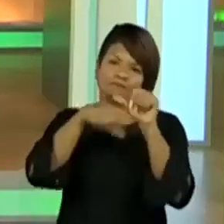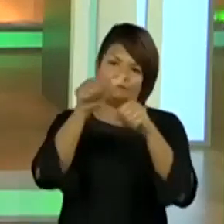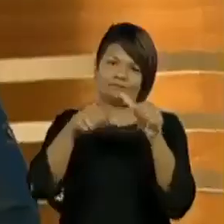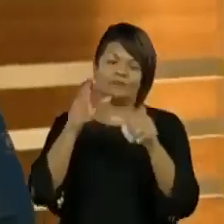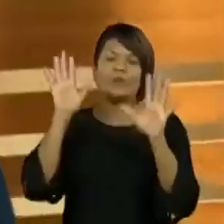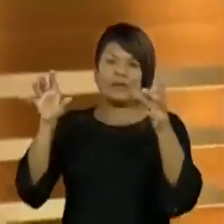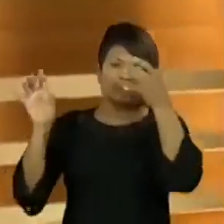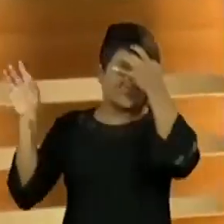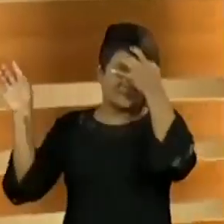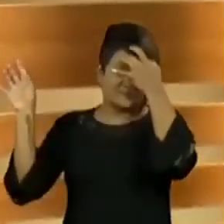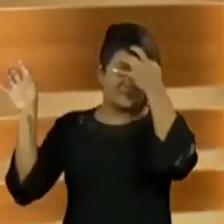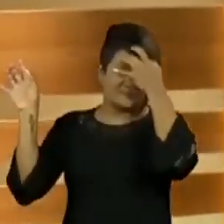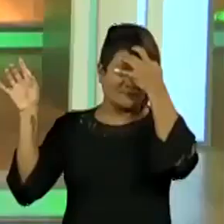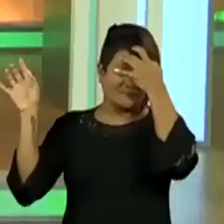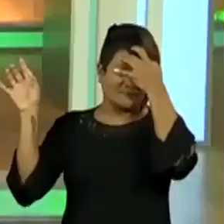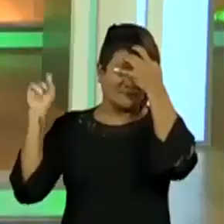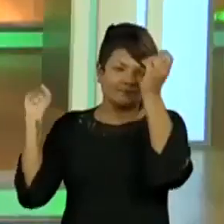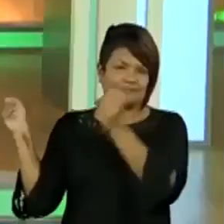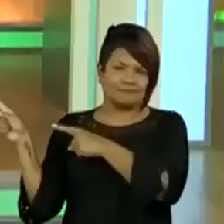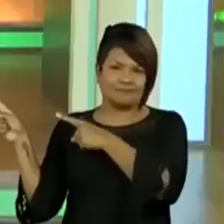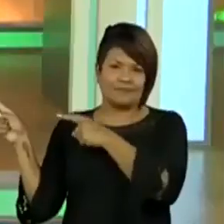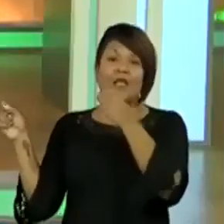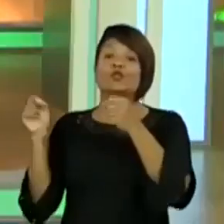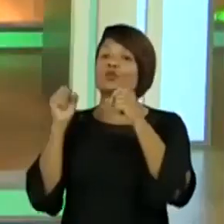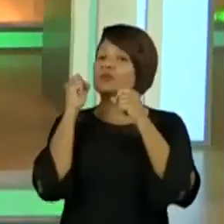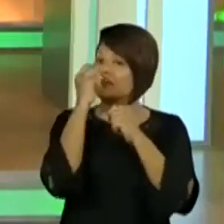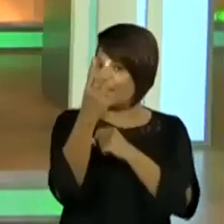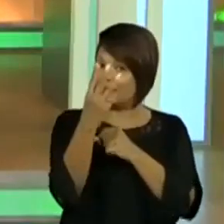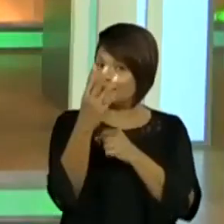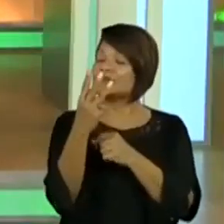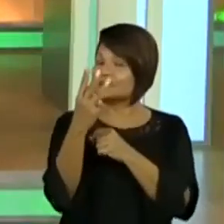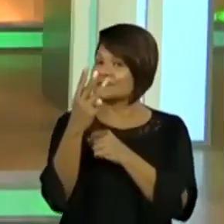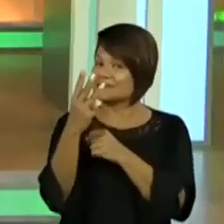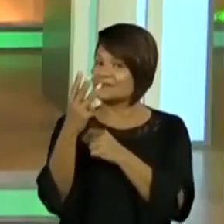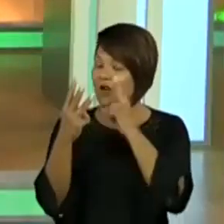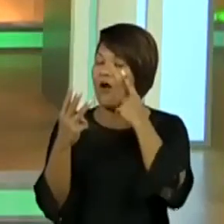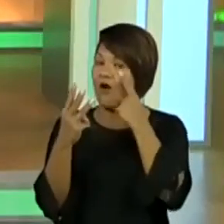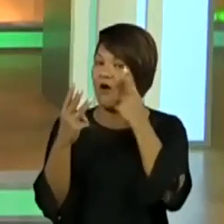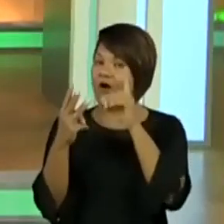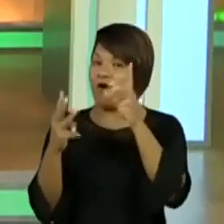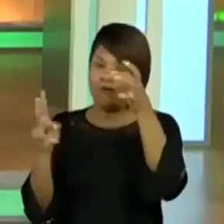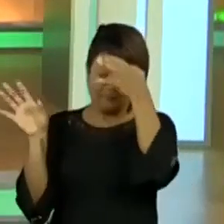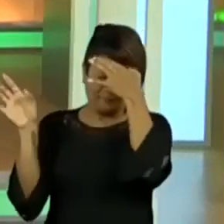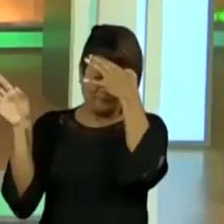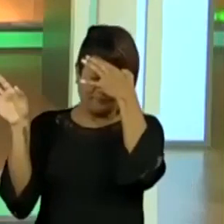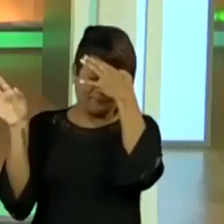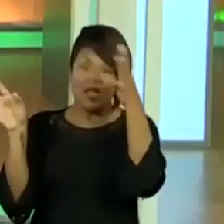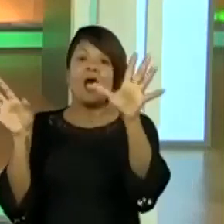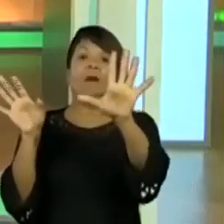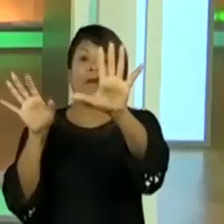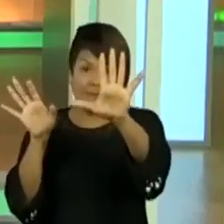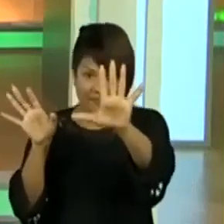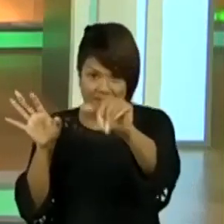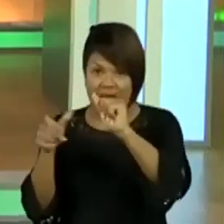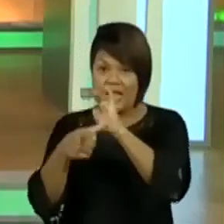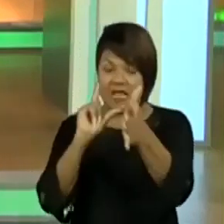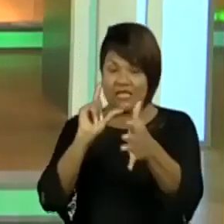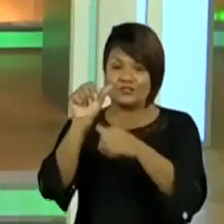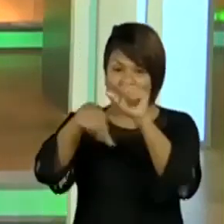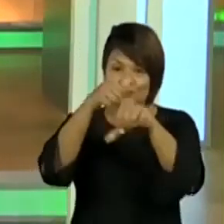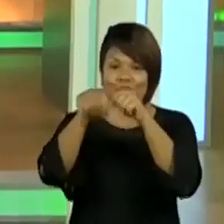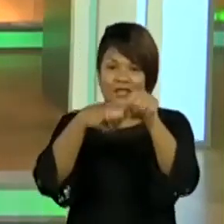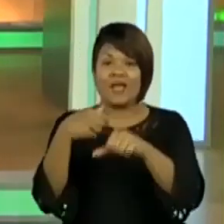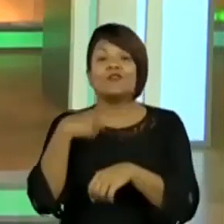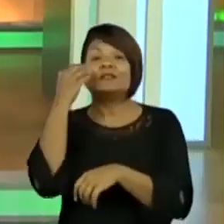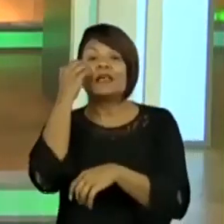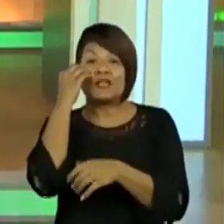tenho o oráculo. Quer ver? Olha o oráculo mudando. No 3 ele muda. Quer ver? Calma. Gente, antes de mudar, vou fazer o teste aqui agora,